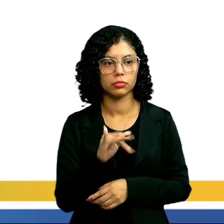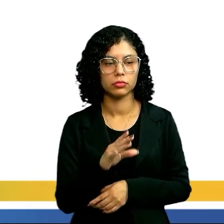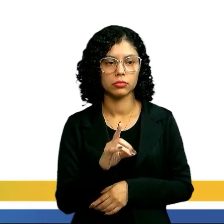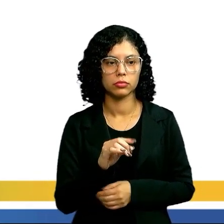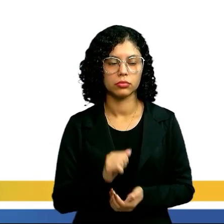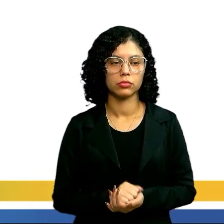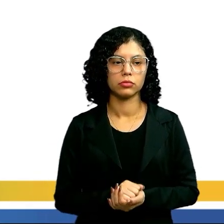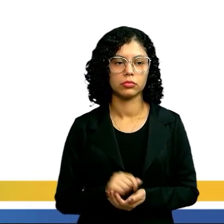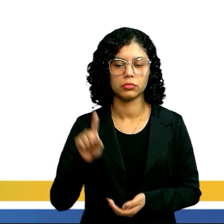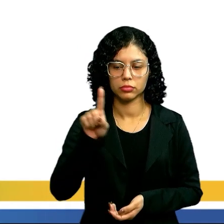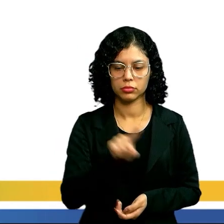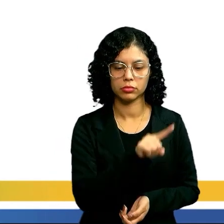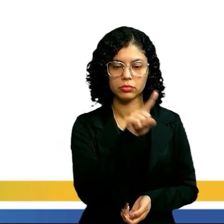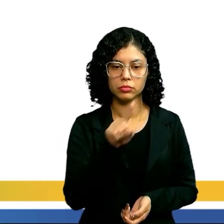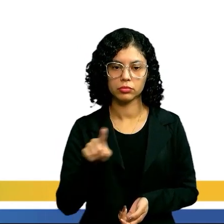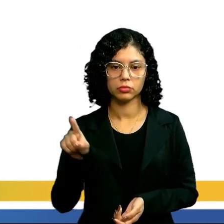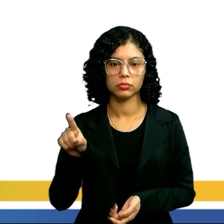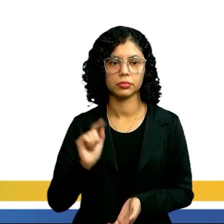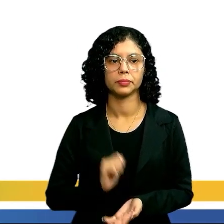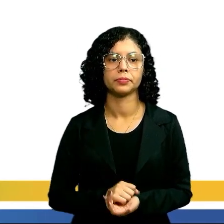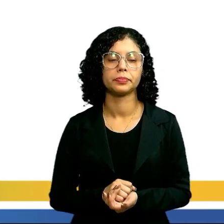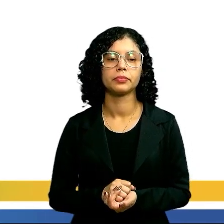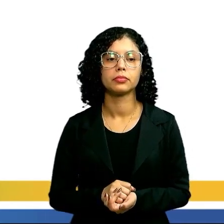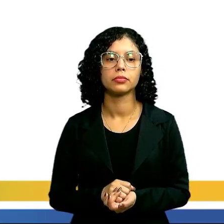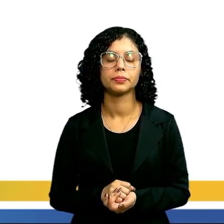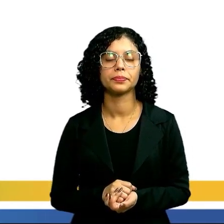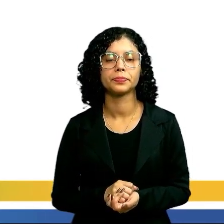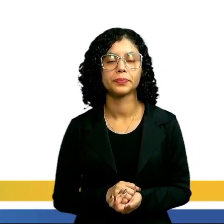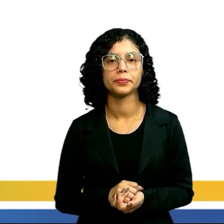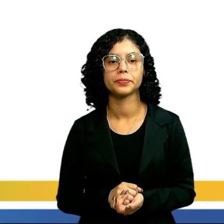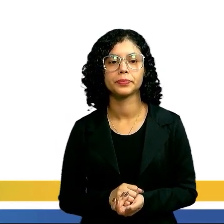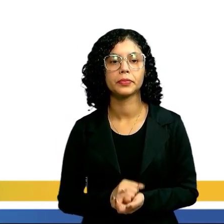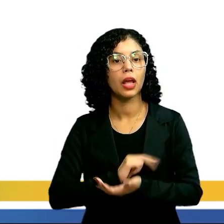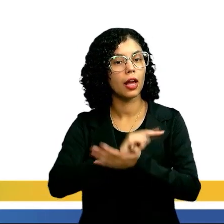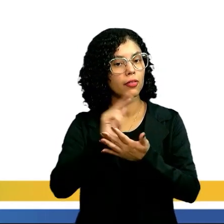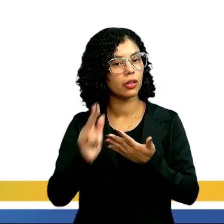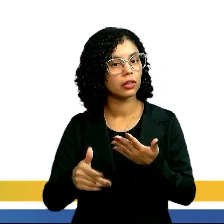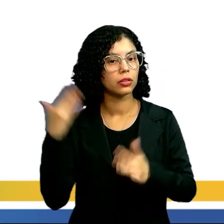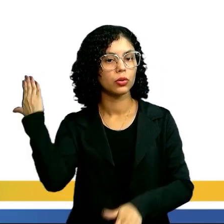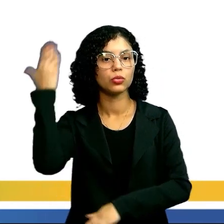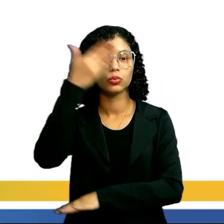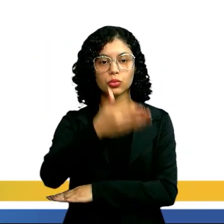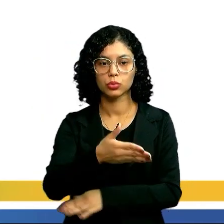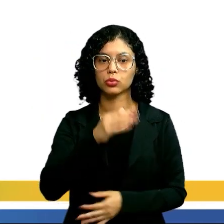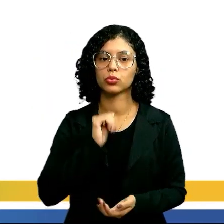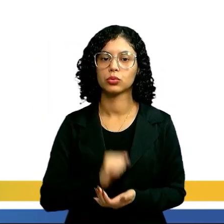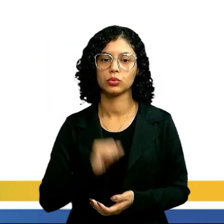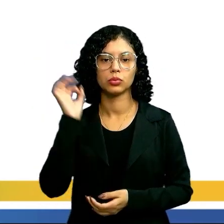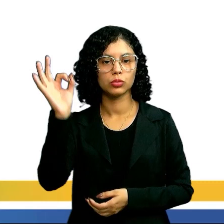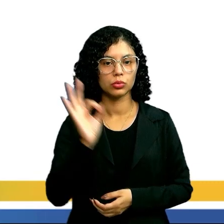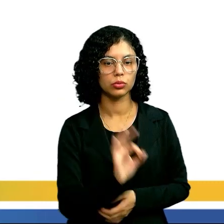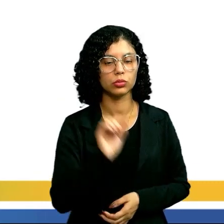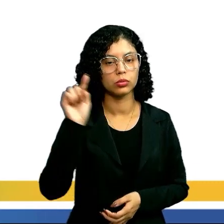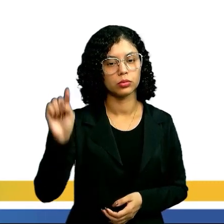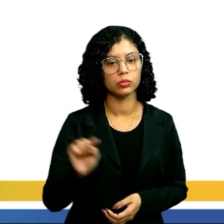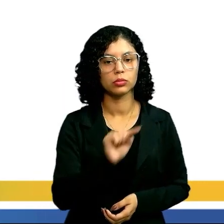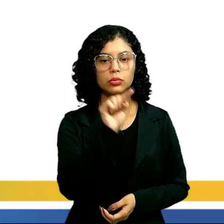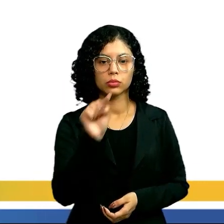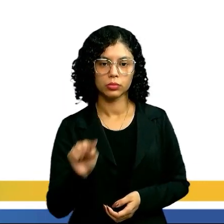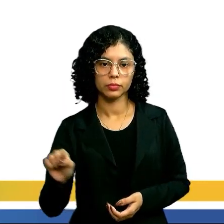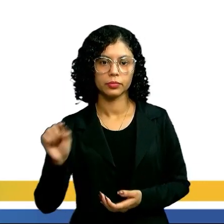coeficiente de dilatação linear, α. Essa variação é diretamente